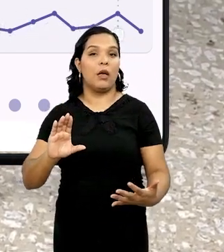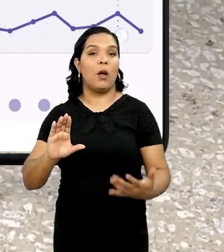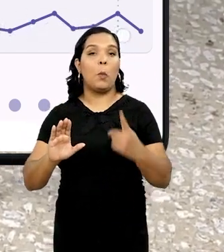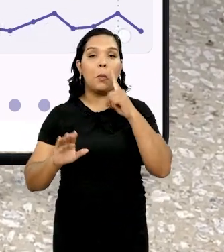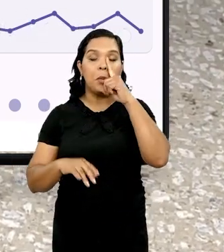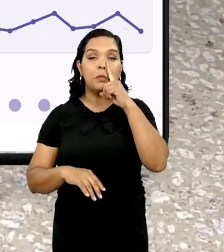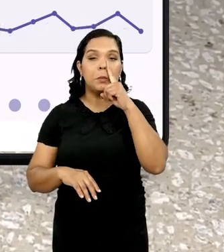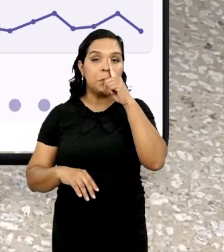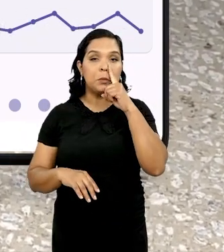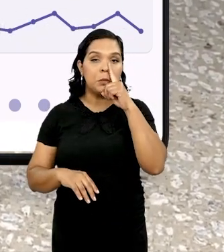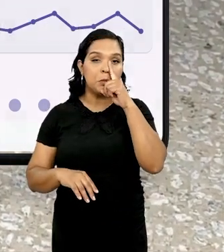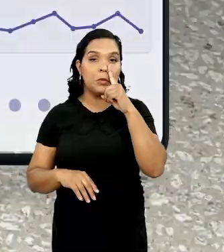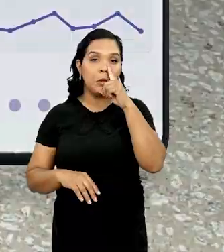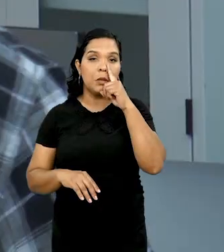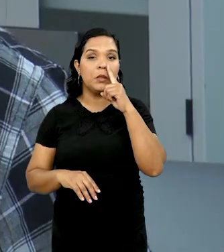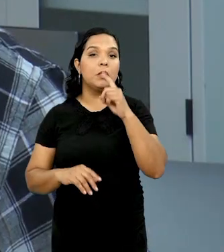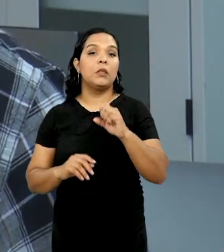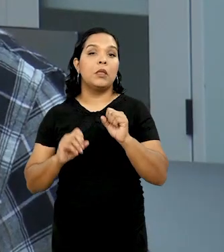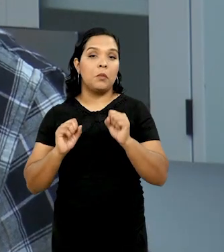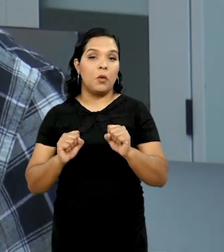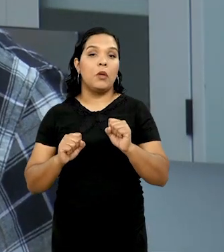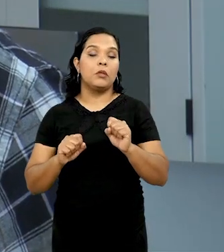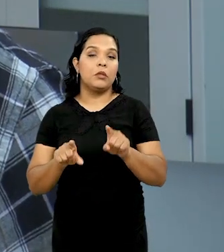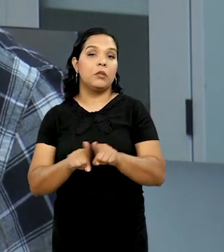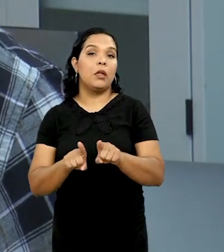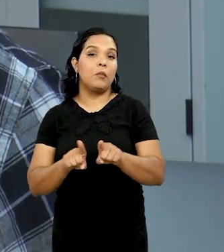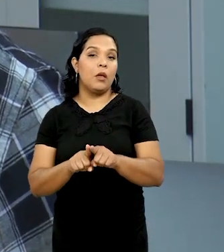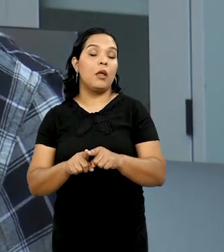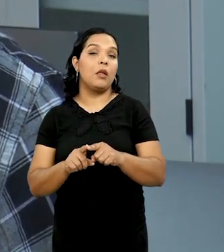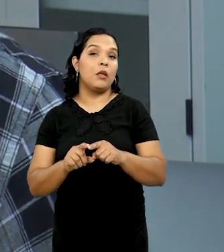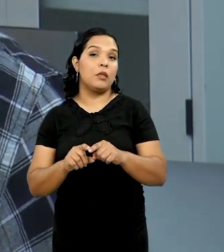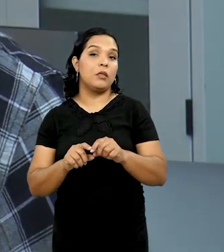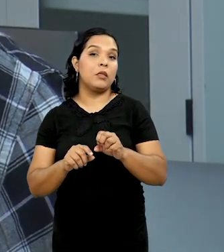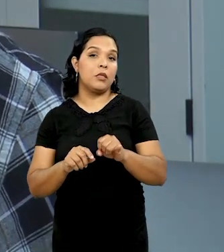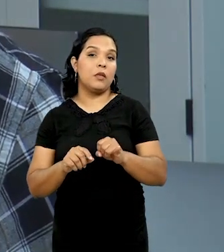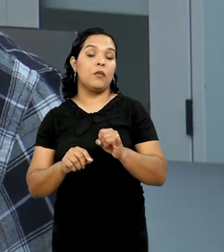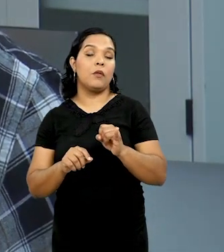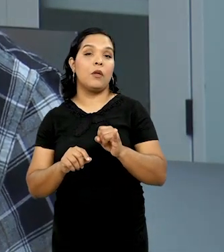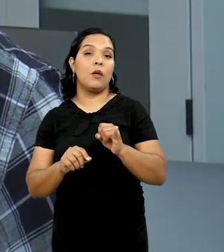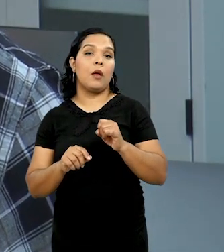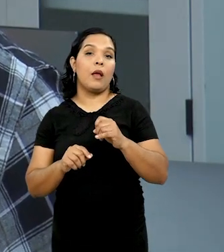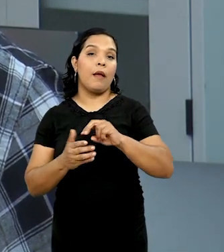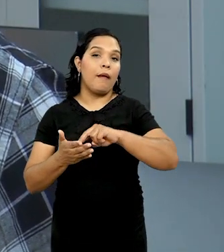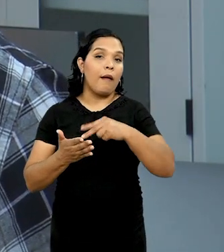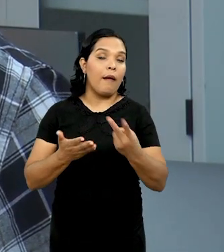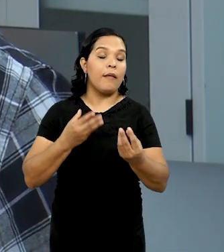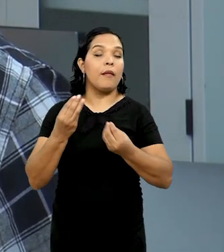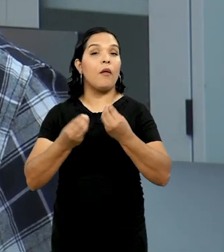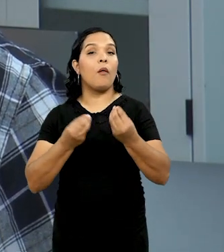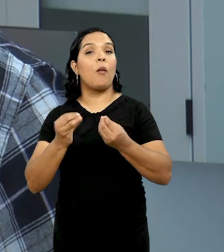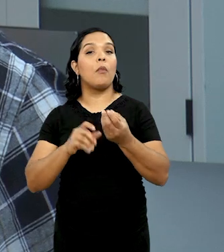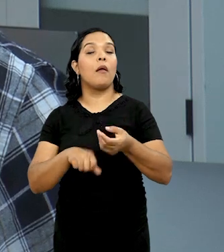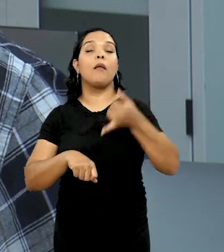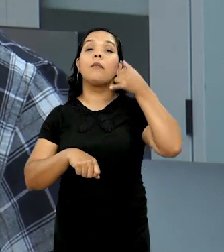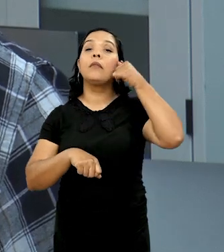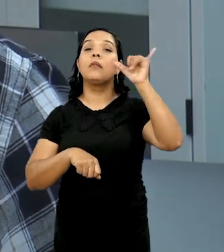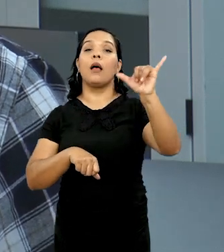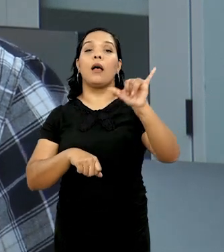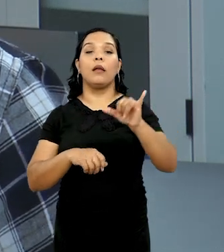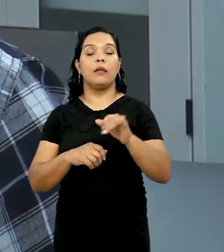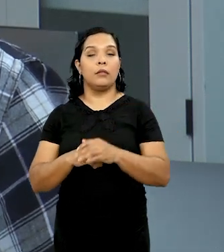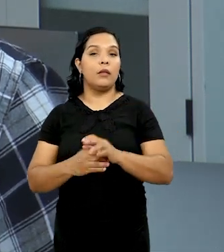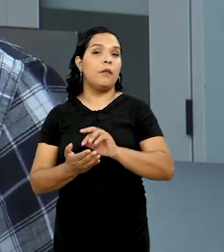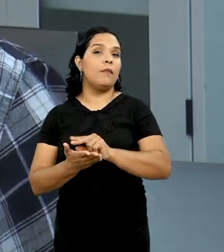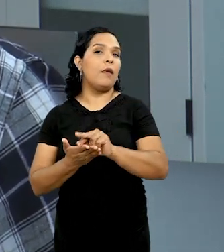de risco e predição de risco destes pacientes. Então, é um projeto que tem diversas